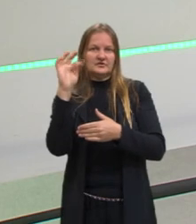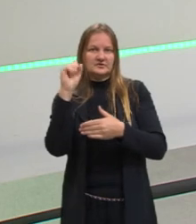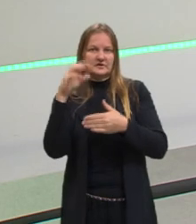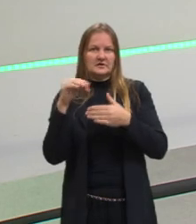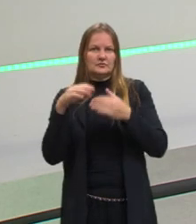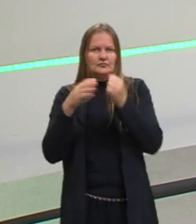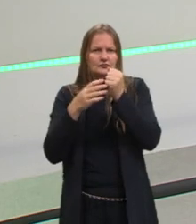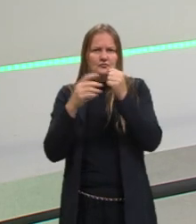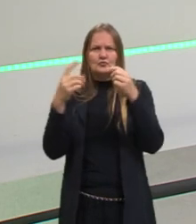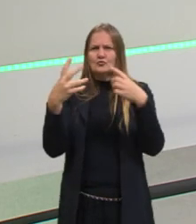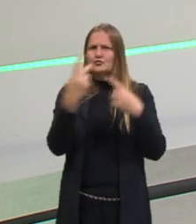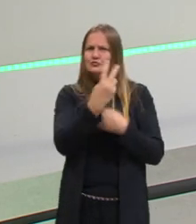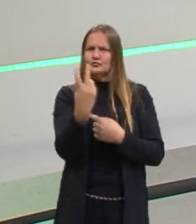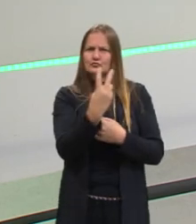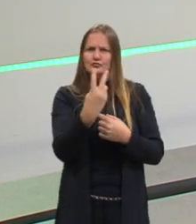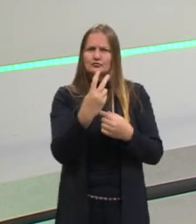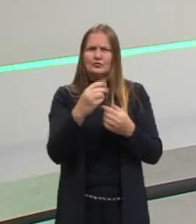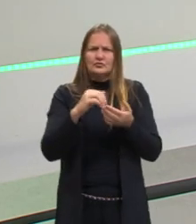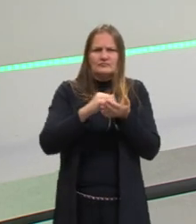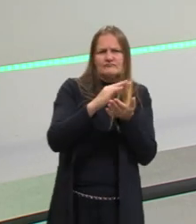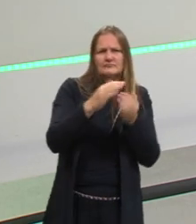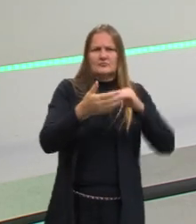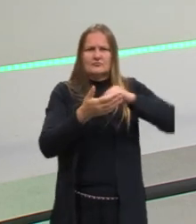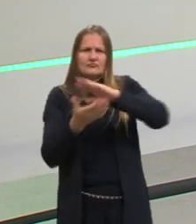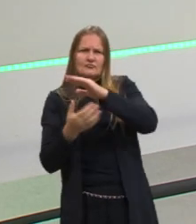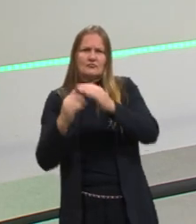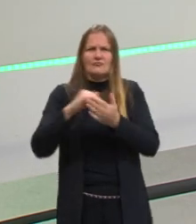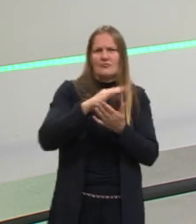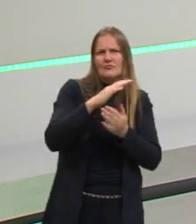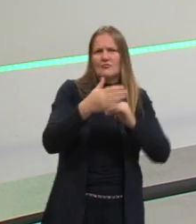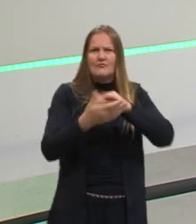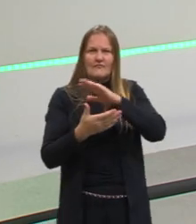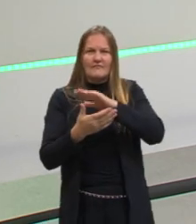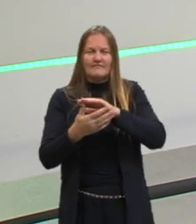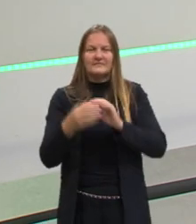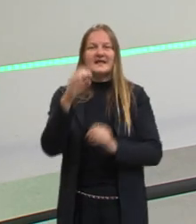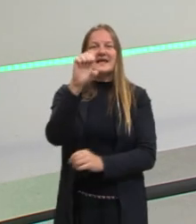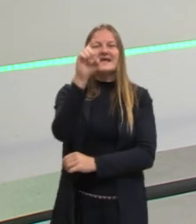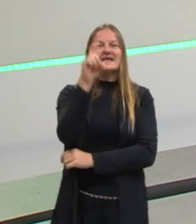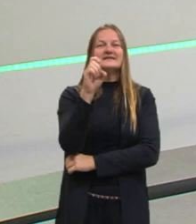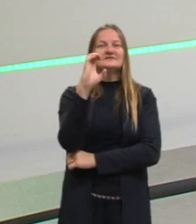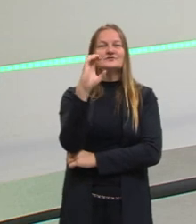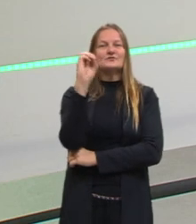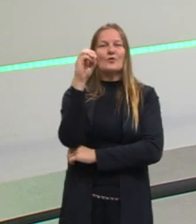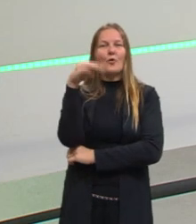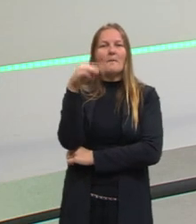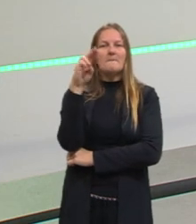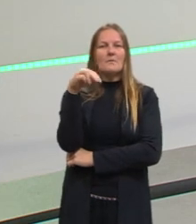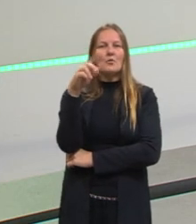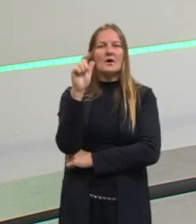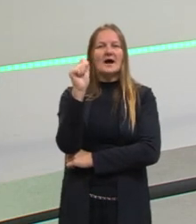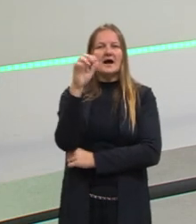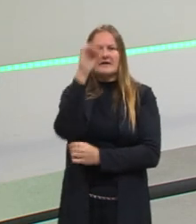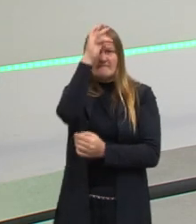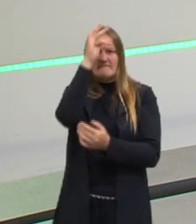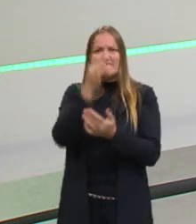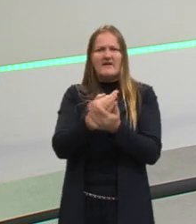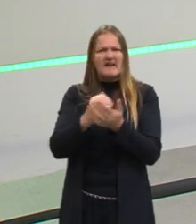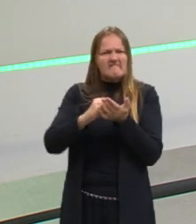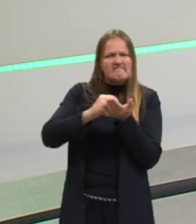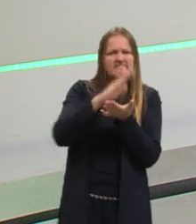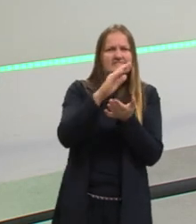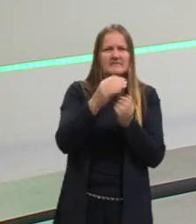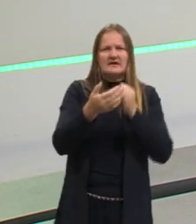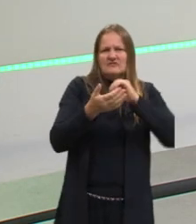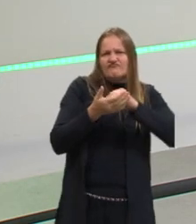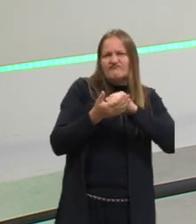excomungam, um expulsa o outro da Igreja. Excomungar é a expulsão da fé, e isso era uma